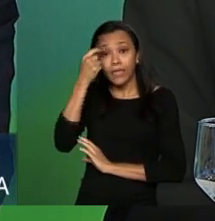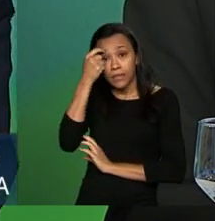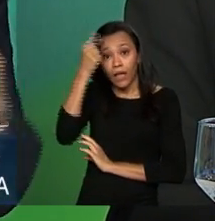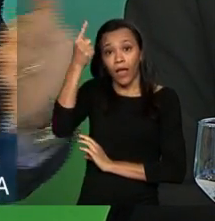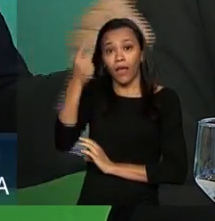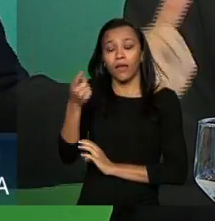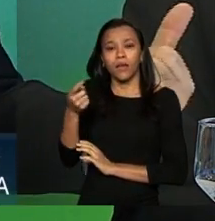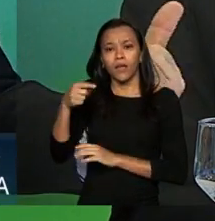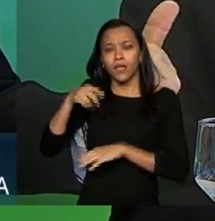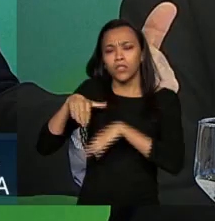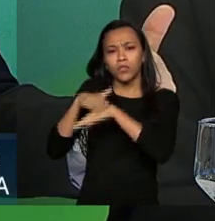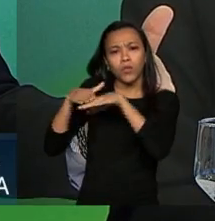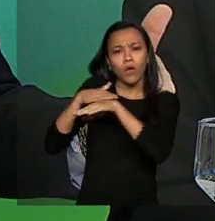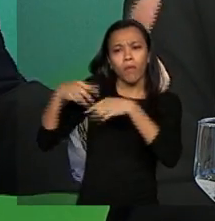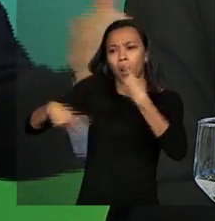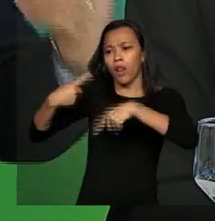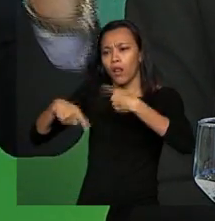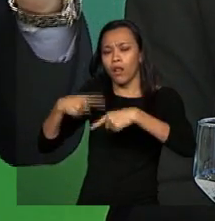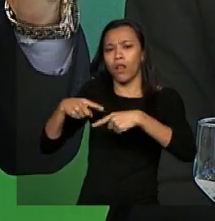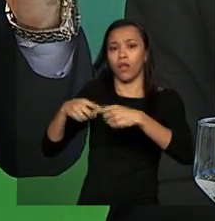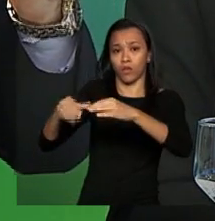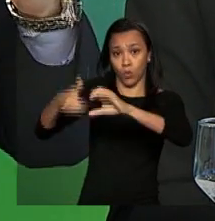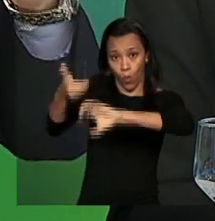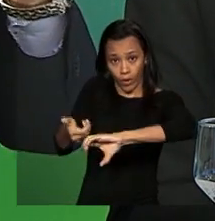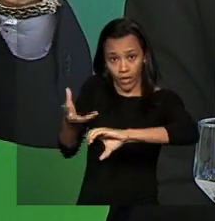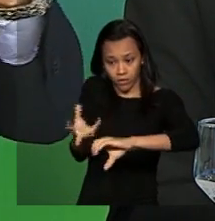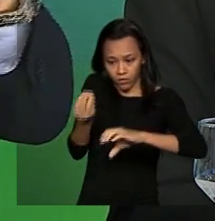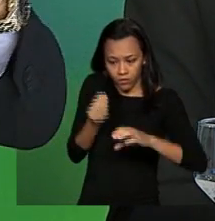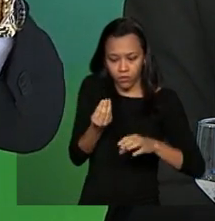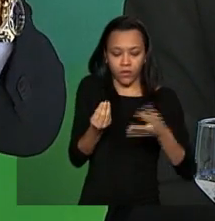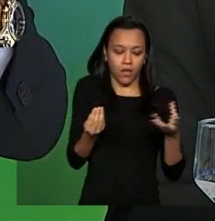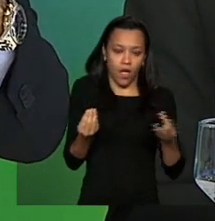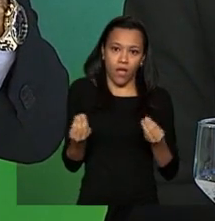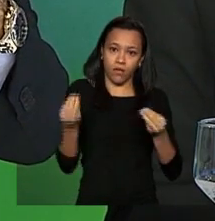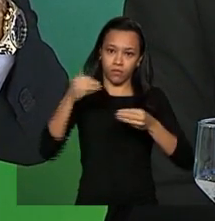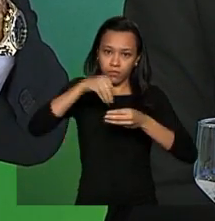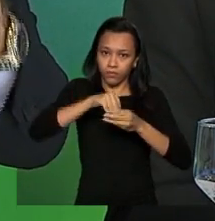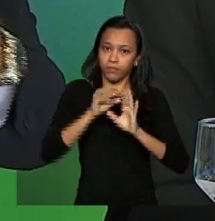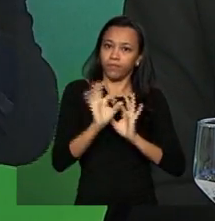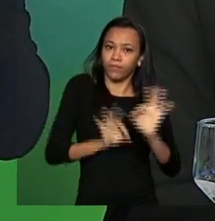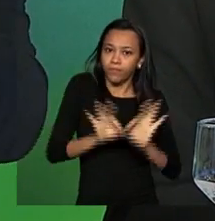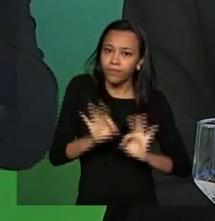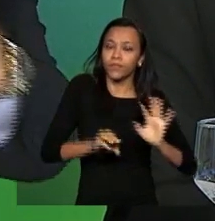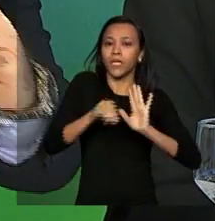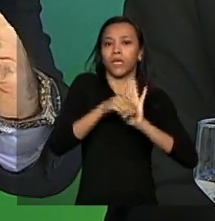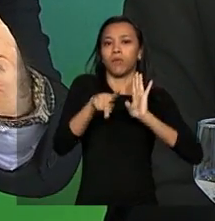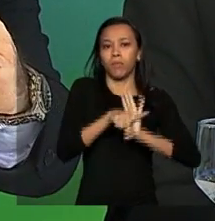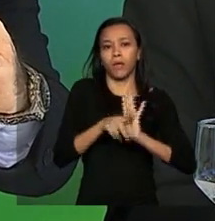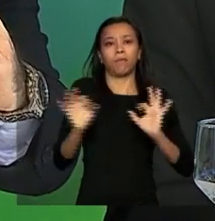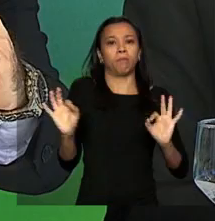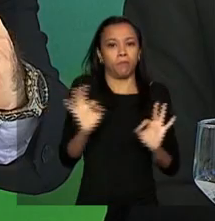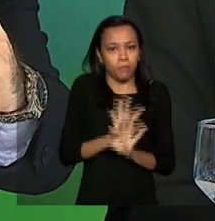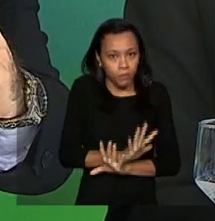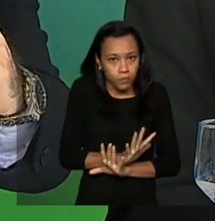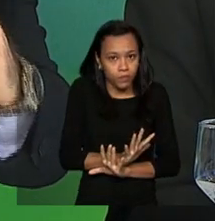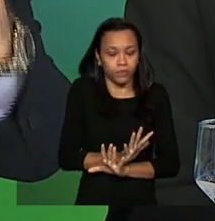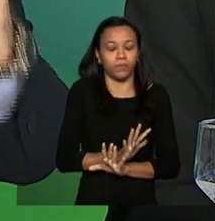deu previsibilidade como o ministro Levy colocou dá uma estabilidade às contas da previdência e ponto final